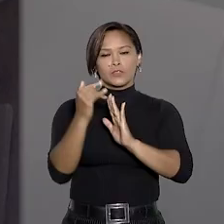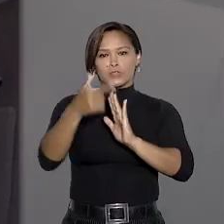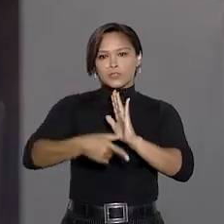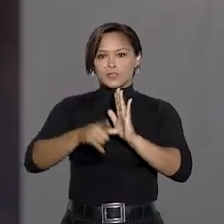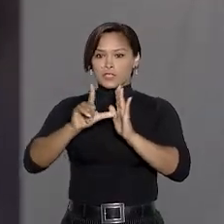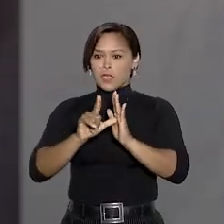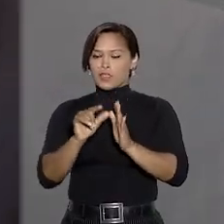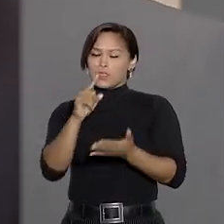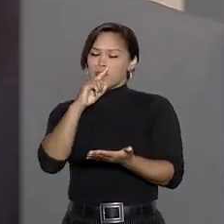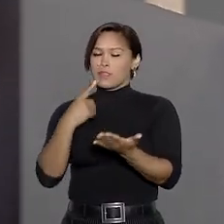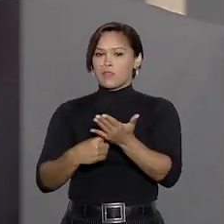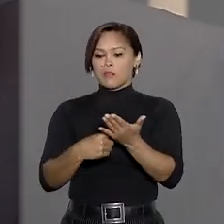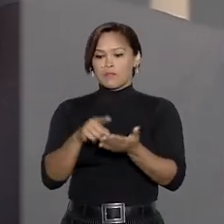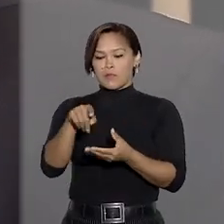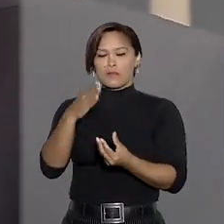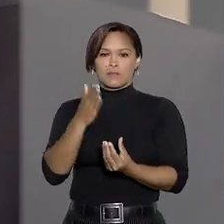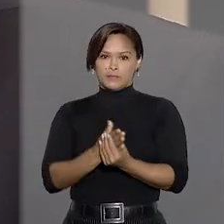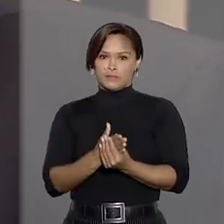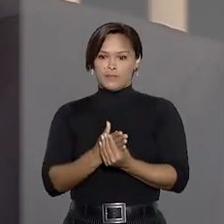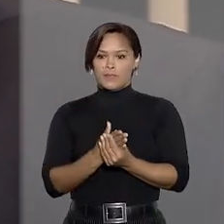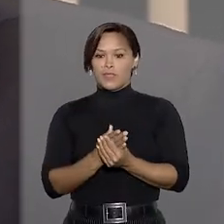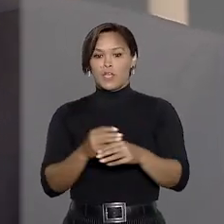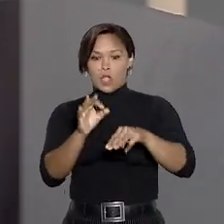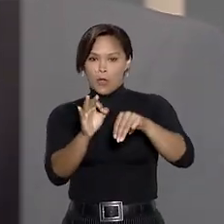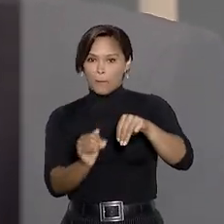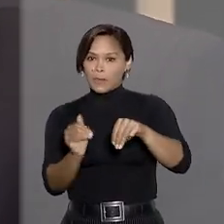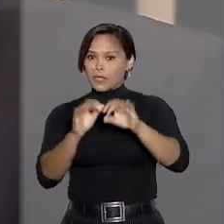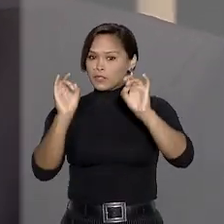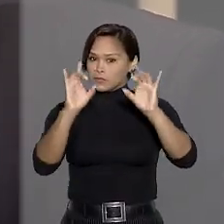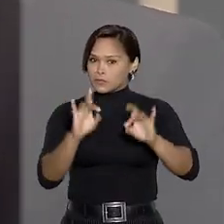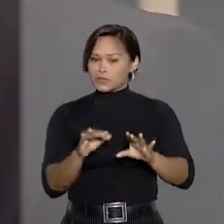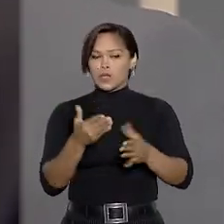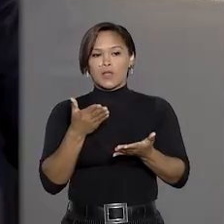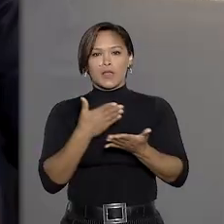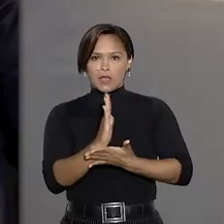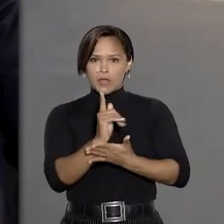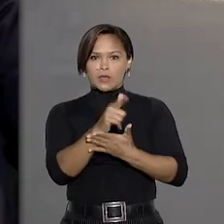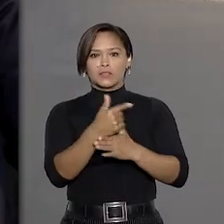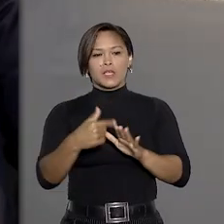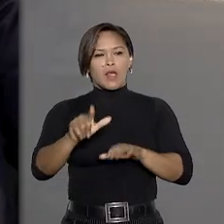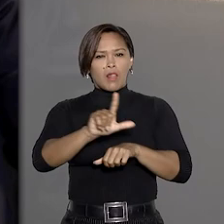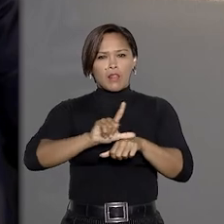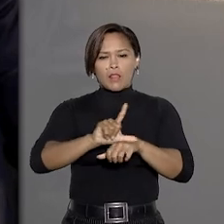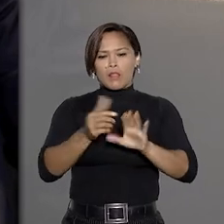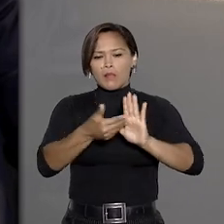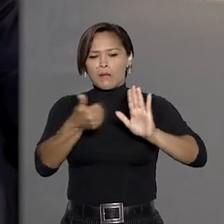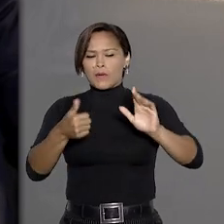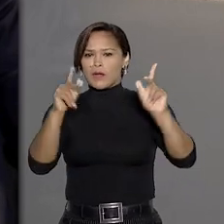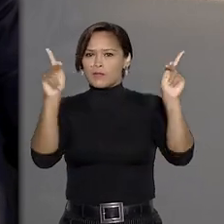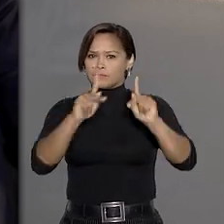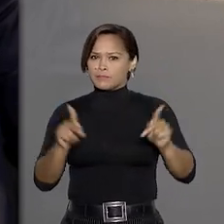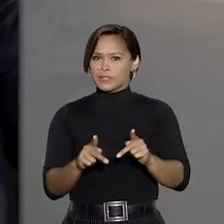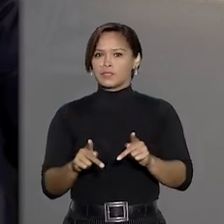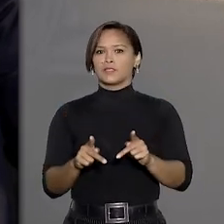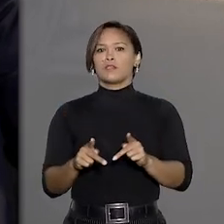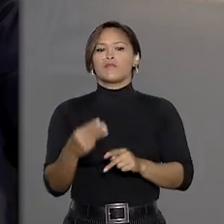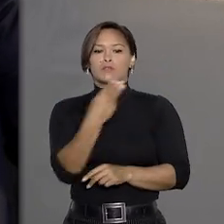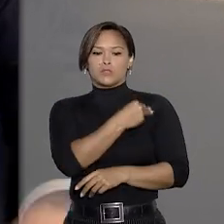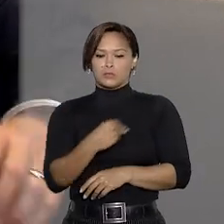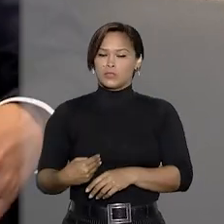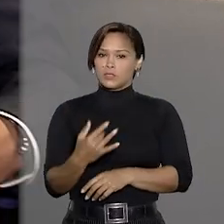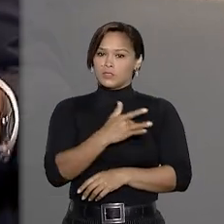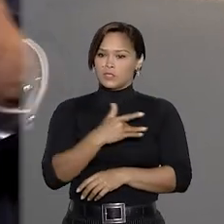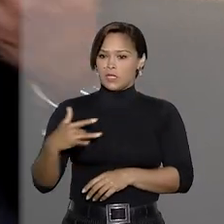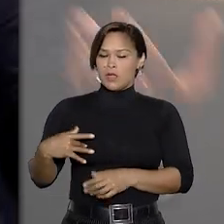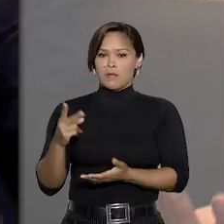coatora, não é aplicável ao caso. Gurgel de Faria destacou que está reconhecida a ilegitimidade passiva do ministro da Saúde,